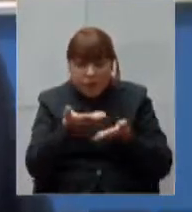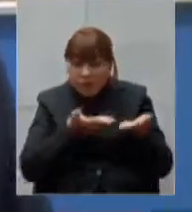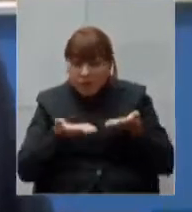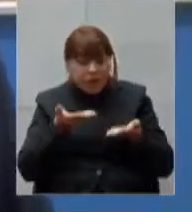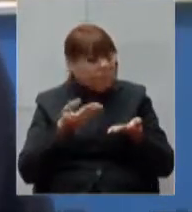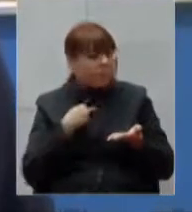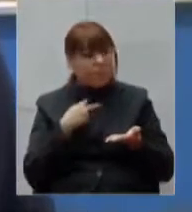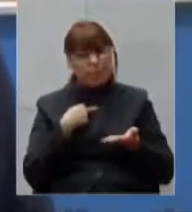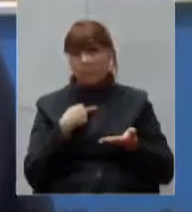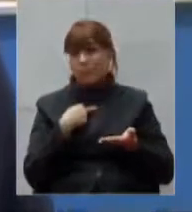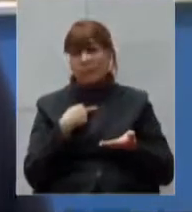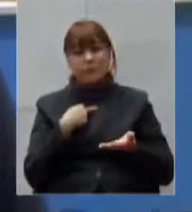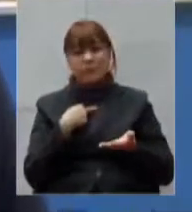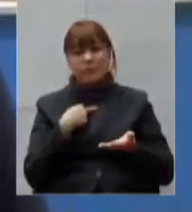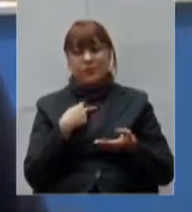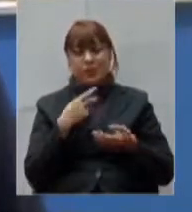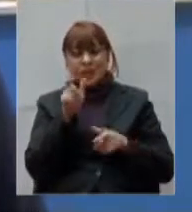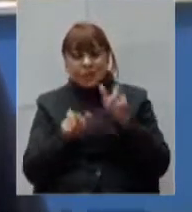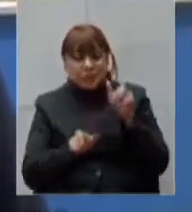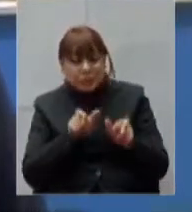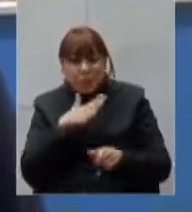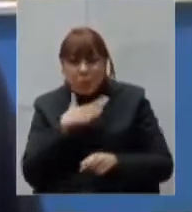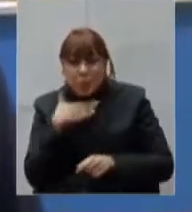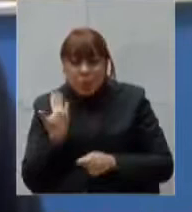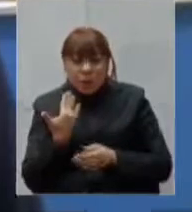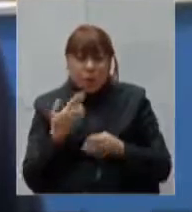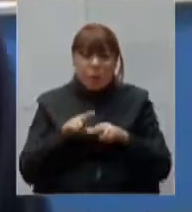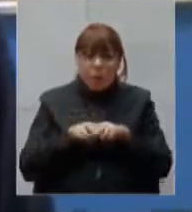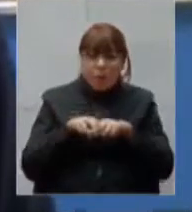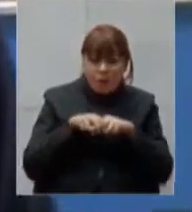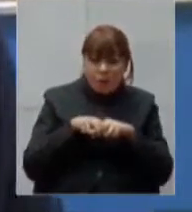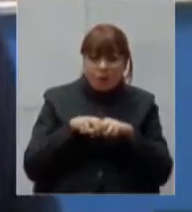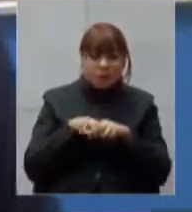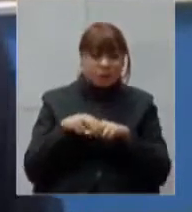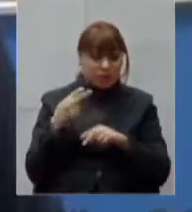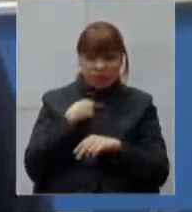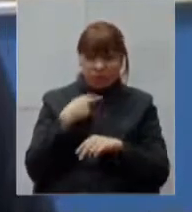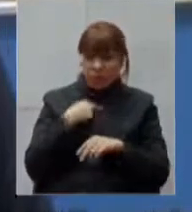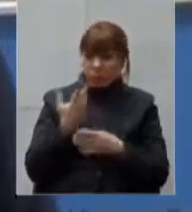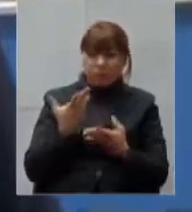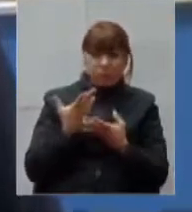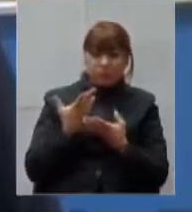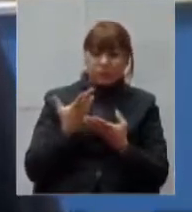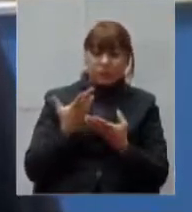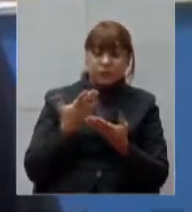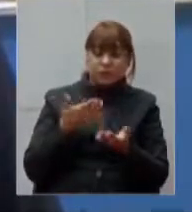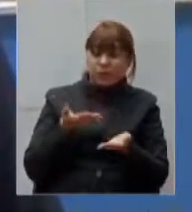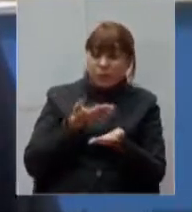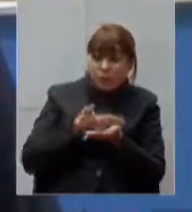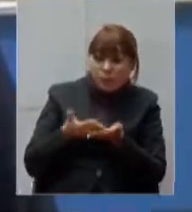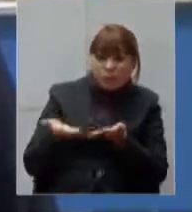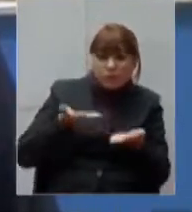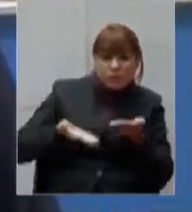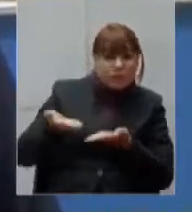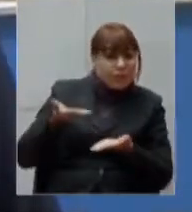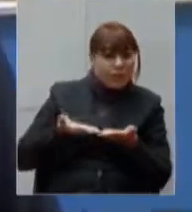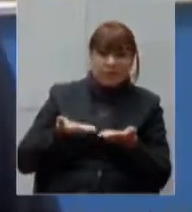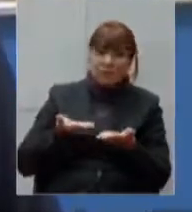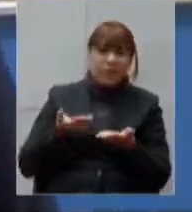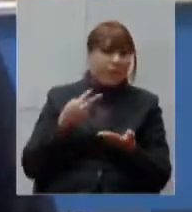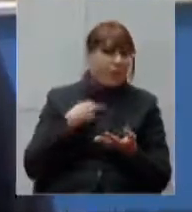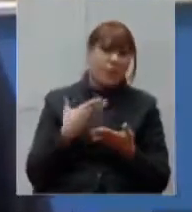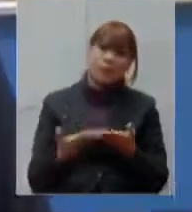por não poderem adentrar dentro do sistema de assistência hospitalar não